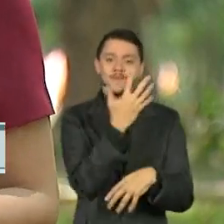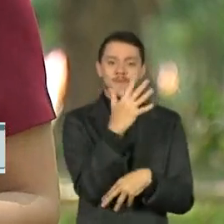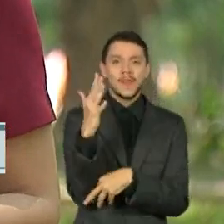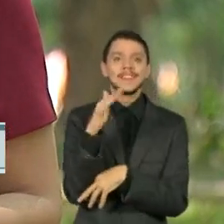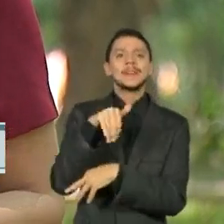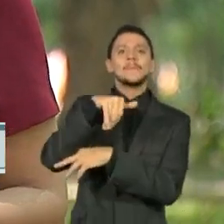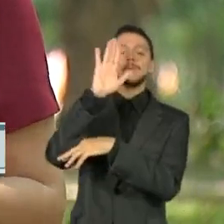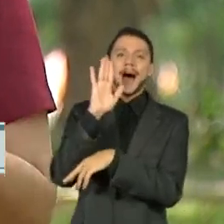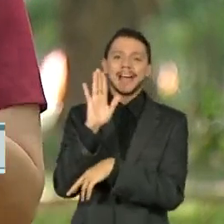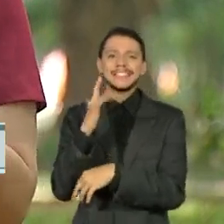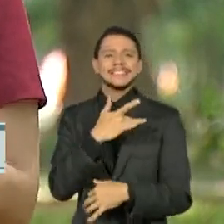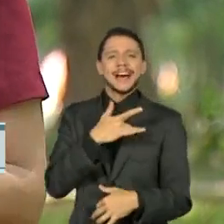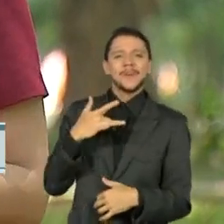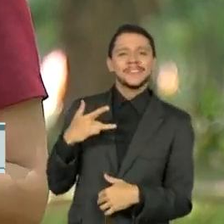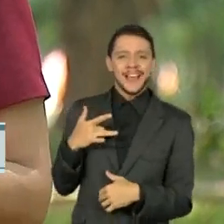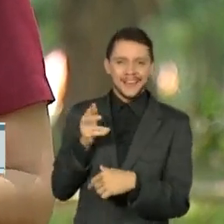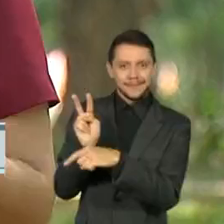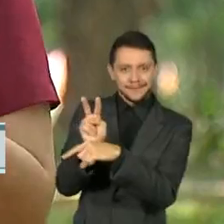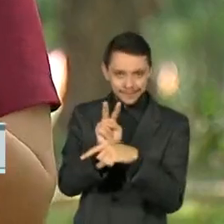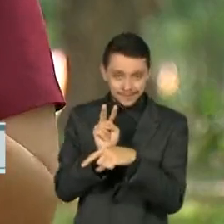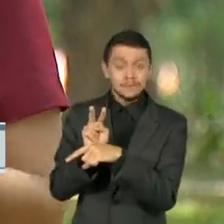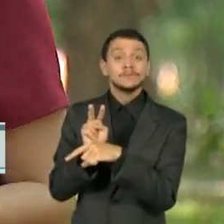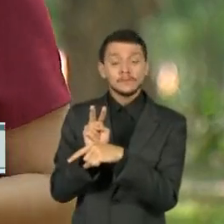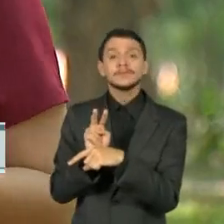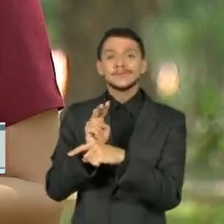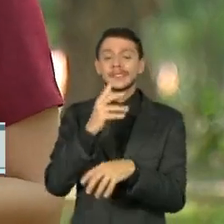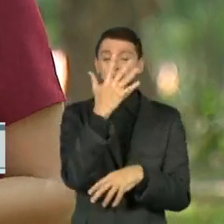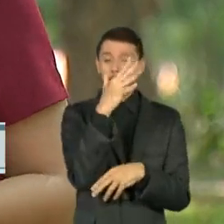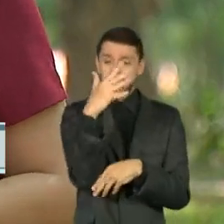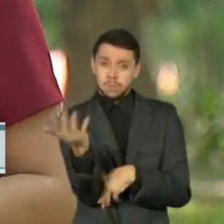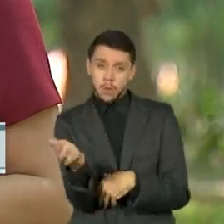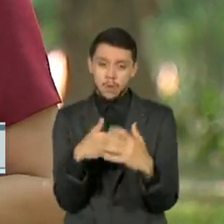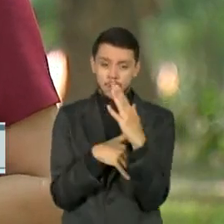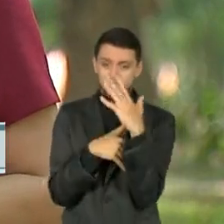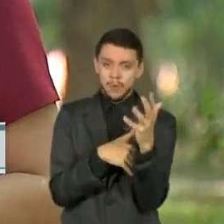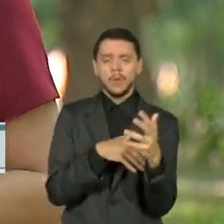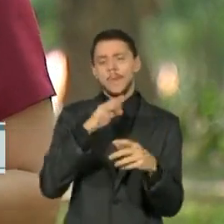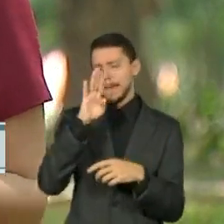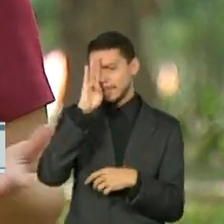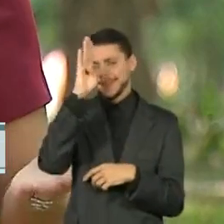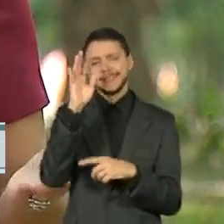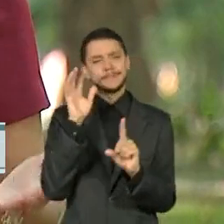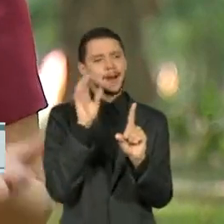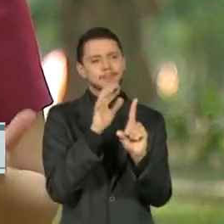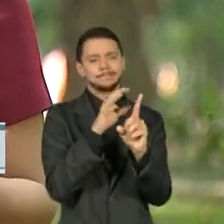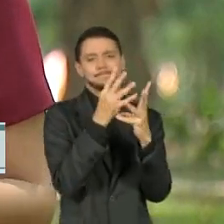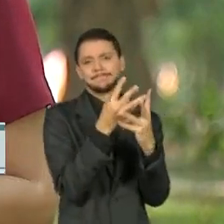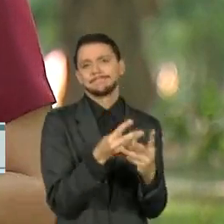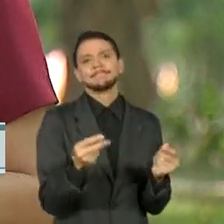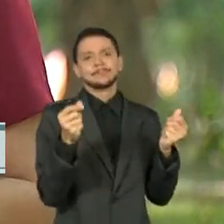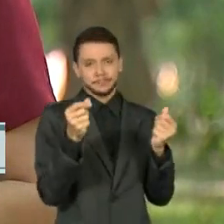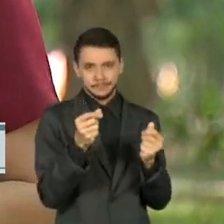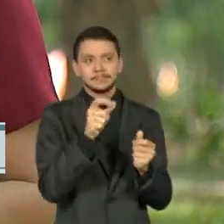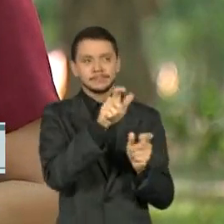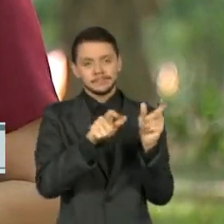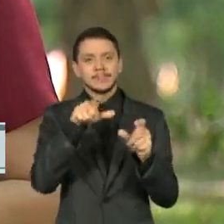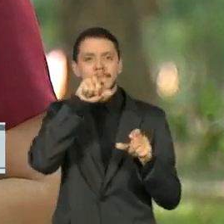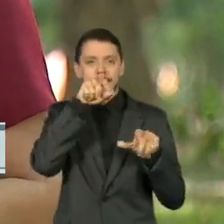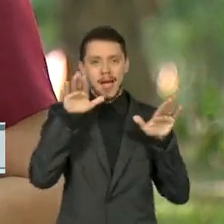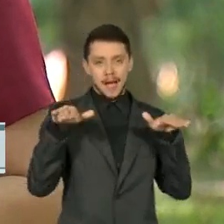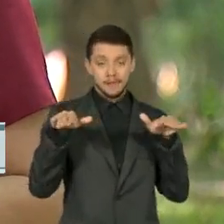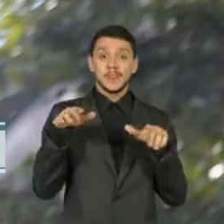preservadas. O desmatamento é uma das principais ameaças à espécie. Perder as grandes árvores da